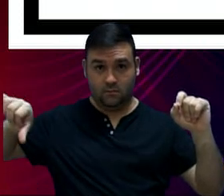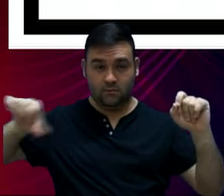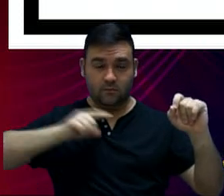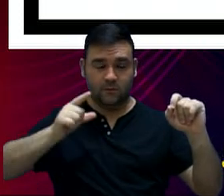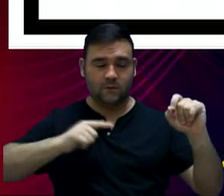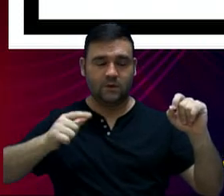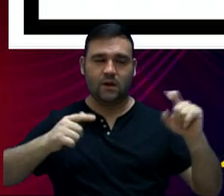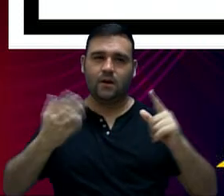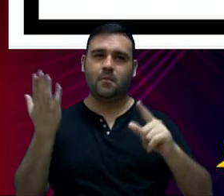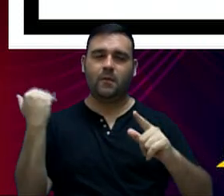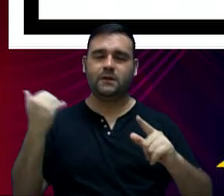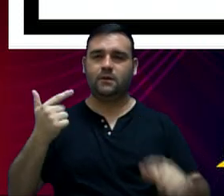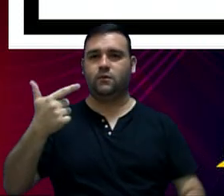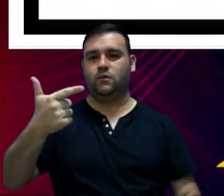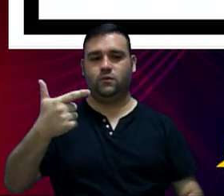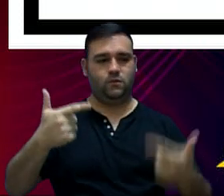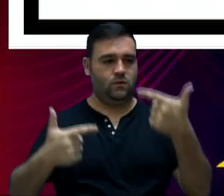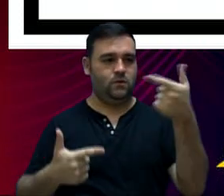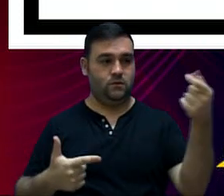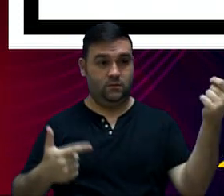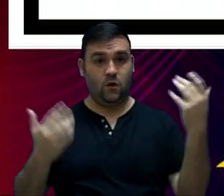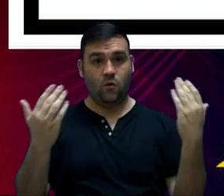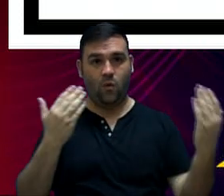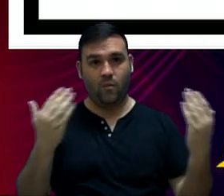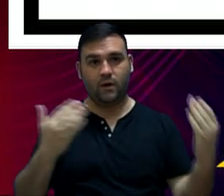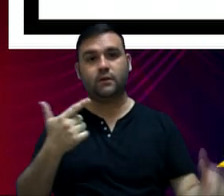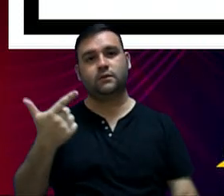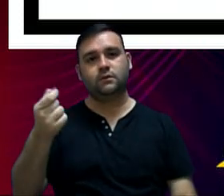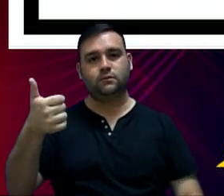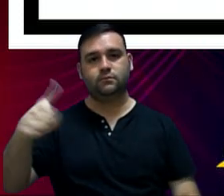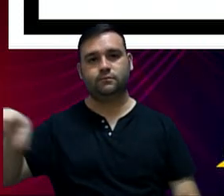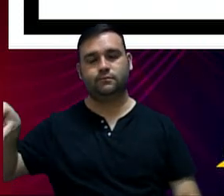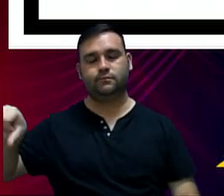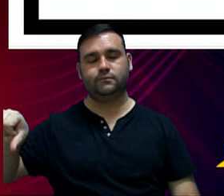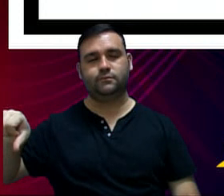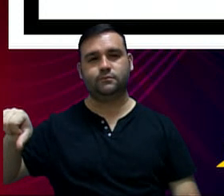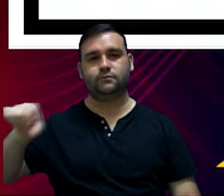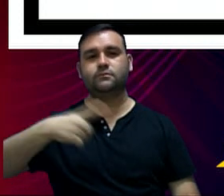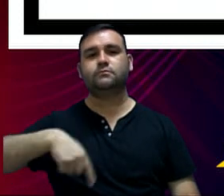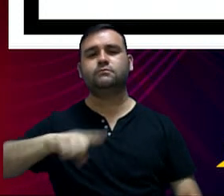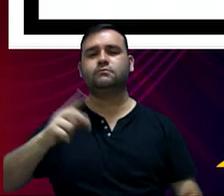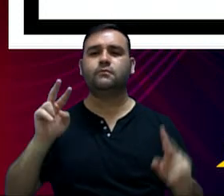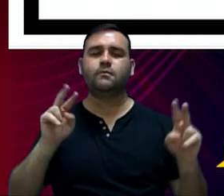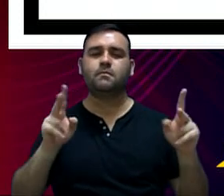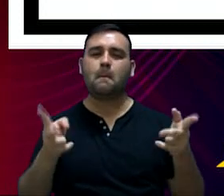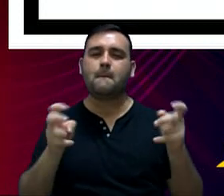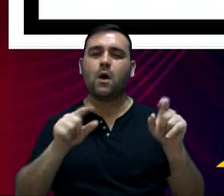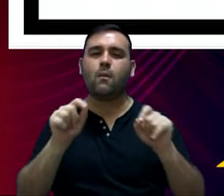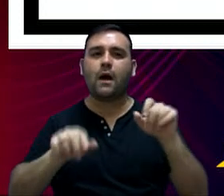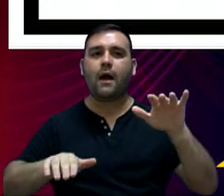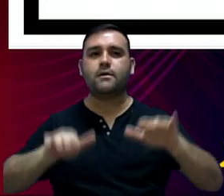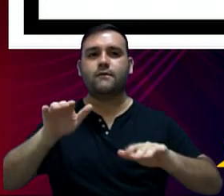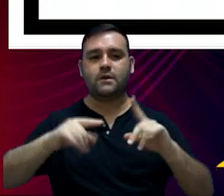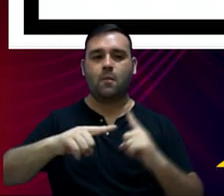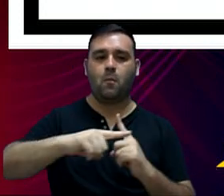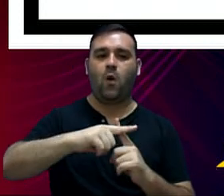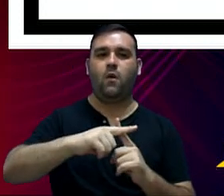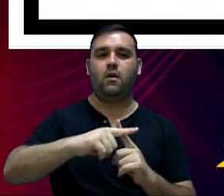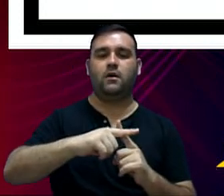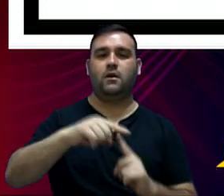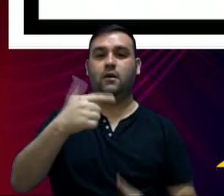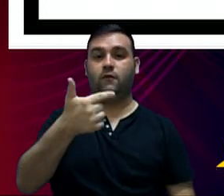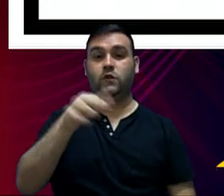quadrimestre de 2020 com a de 2019, nós encontramos aí uma variação positiva